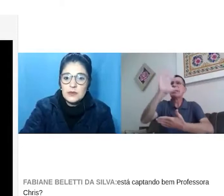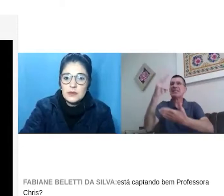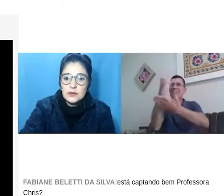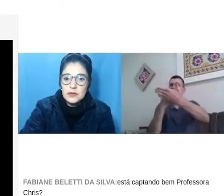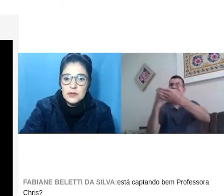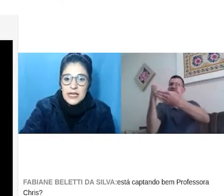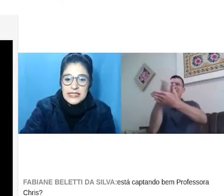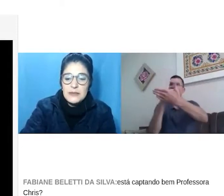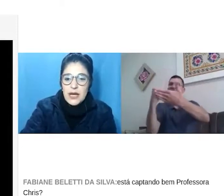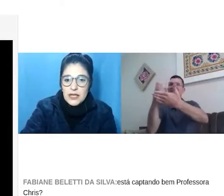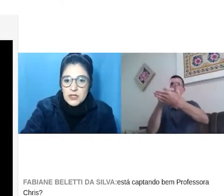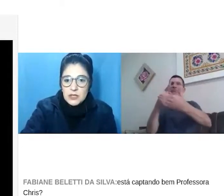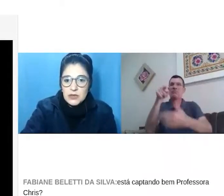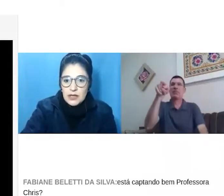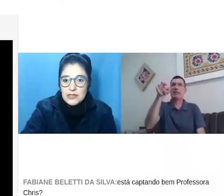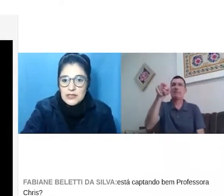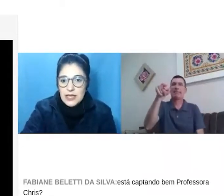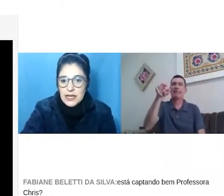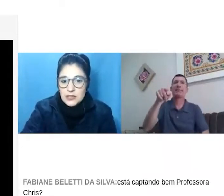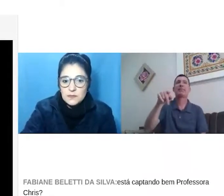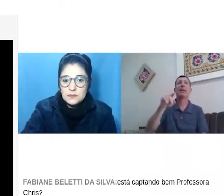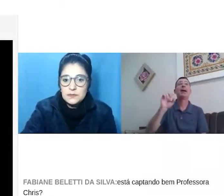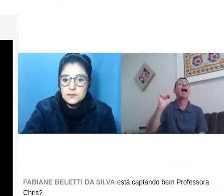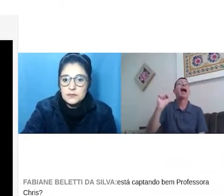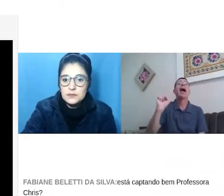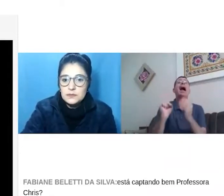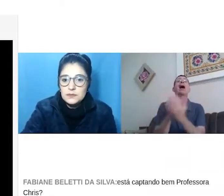Então, essa imagem que eu trago nesse slide